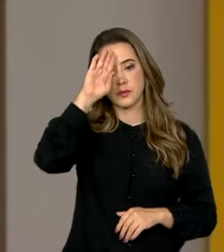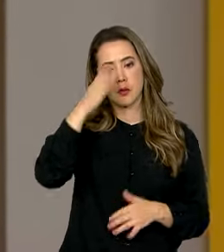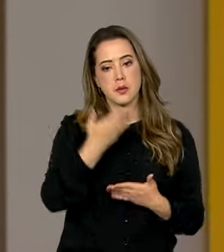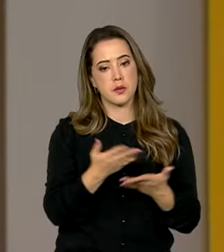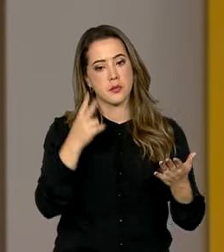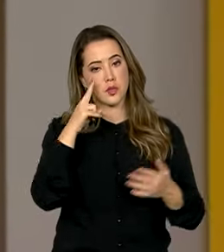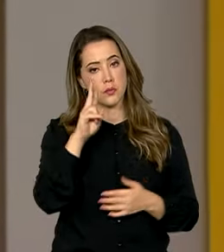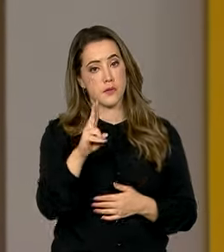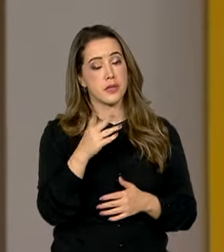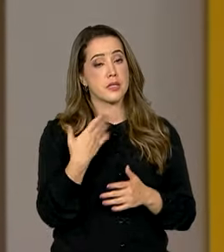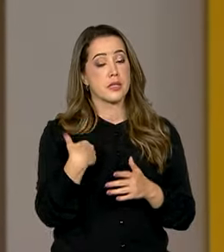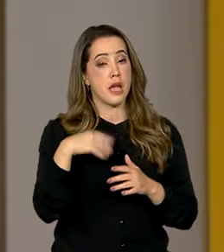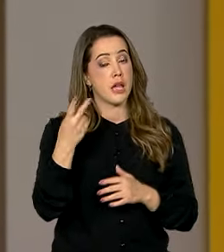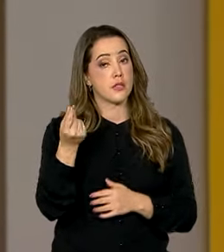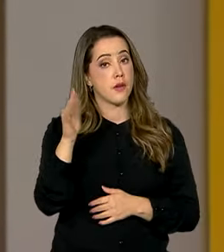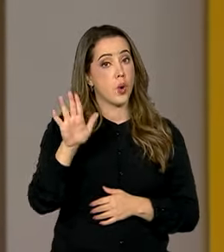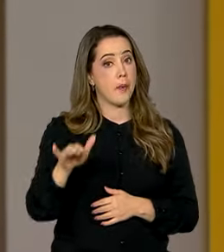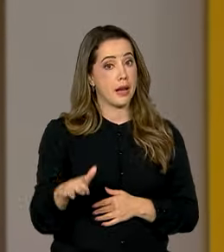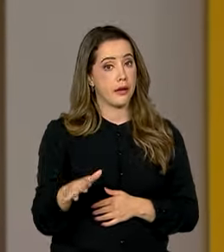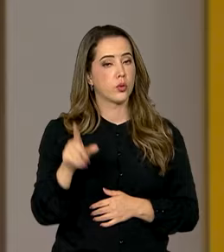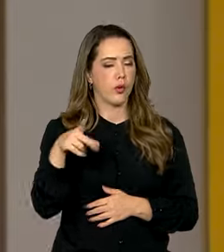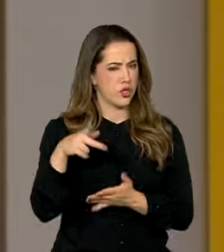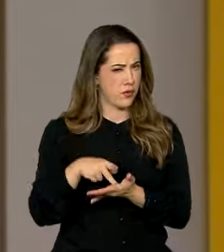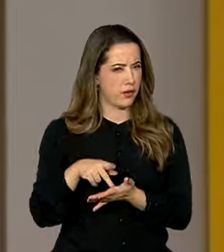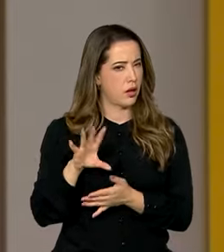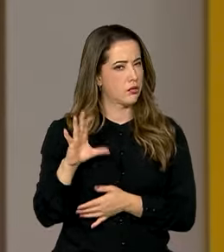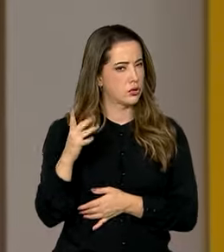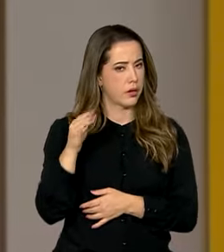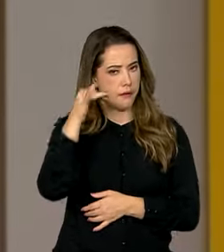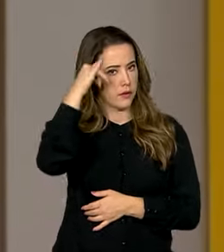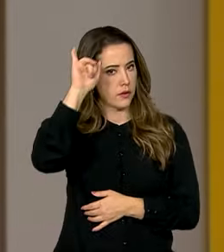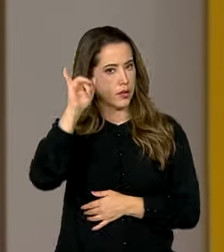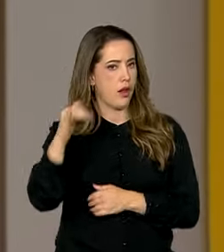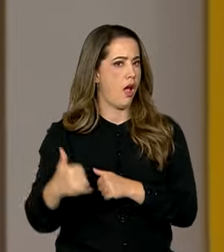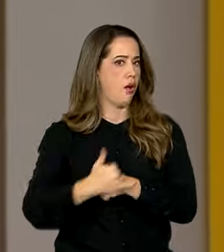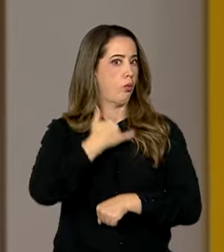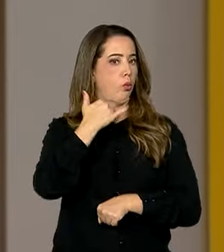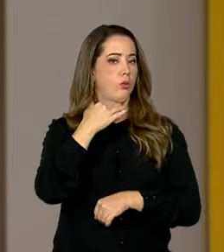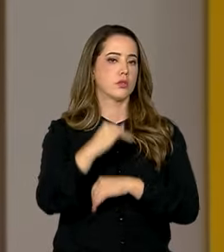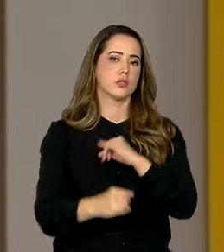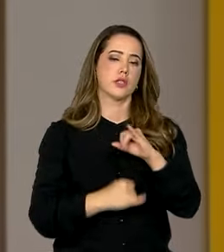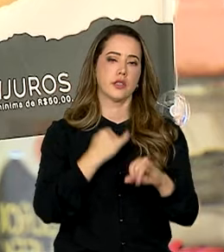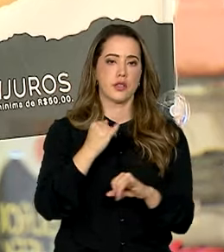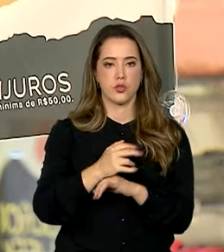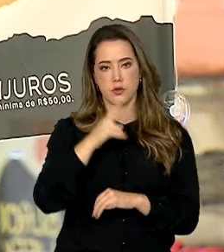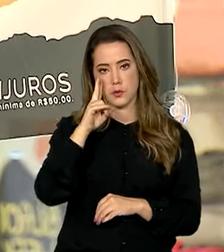ver se essas promoções são reais e evitar golpes pela internet. Confira na reportagem.